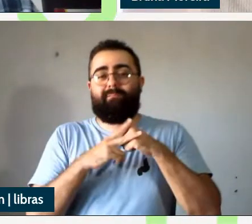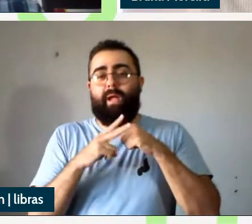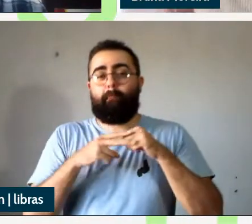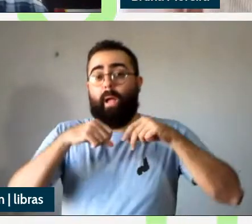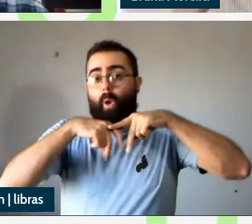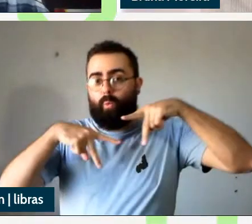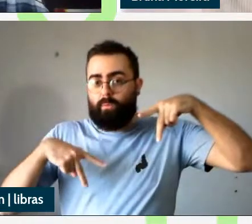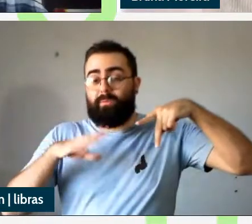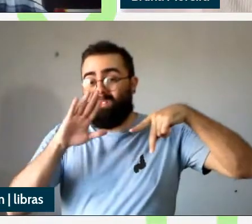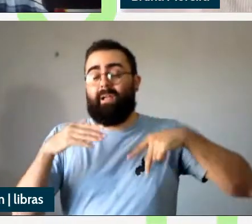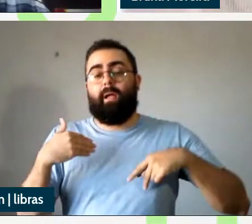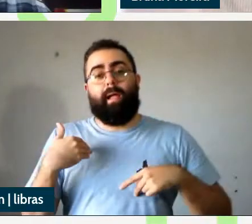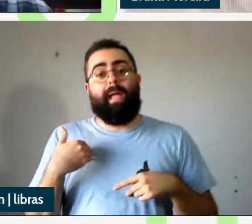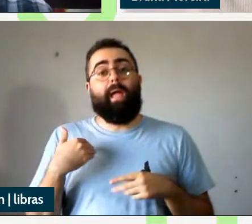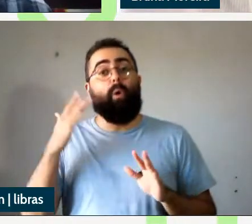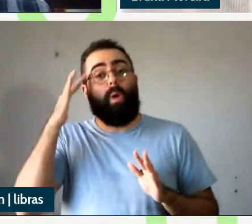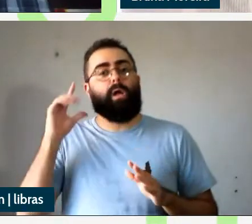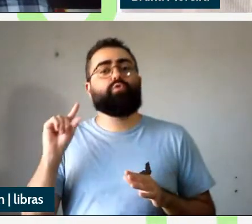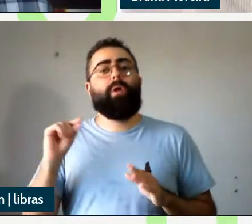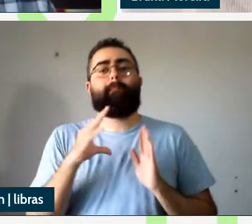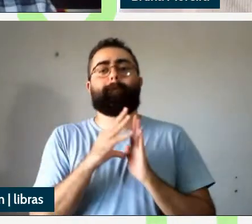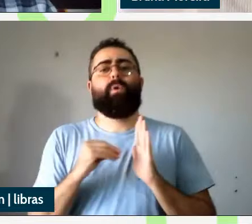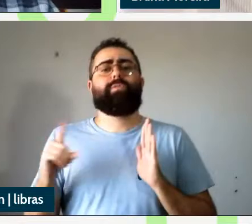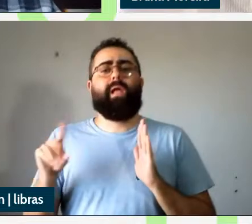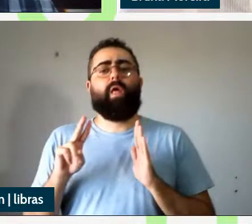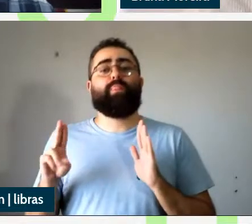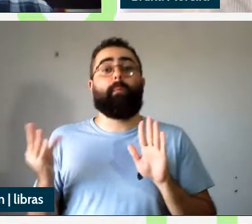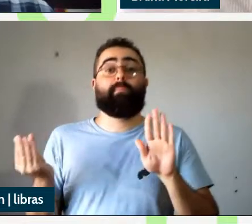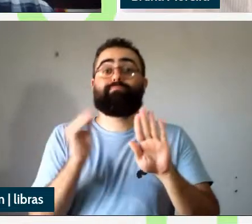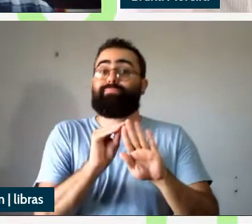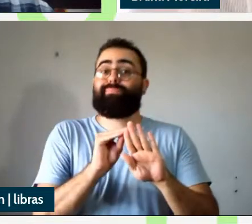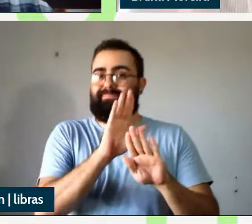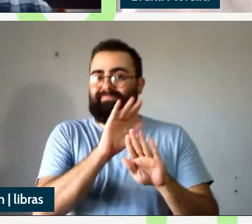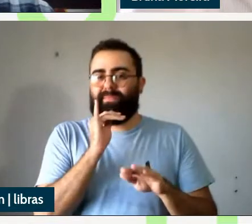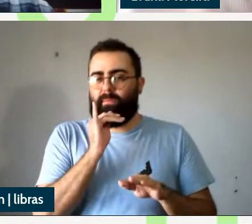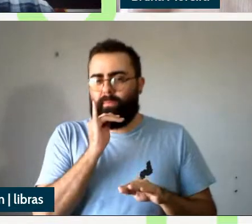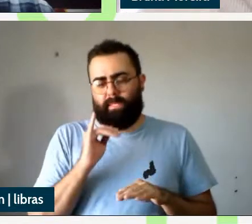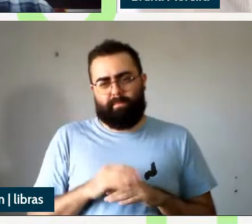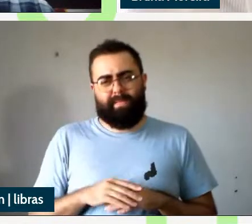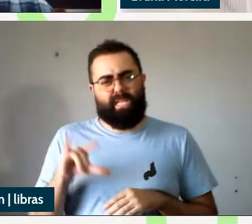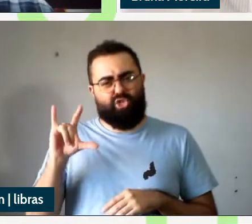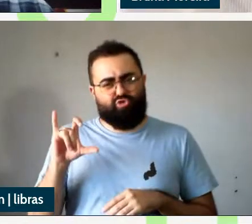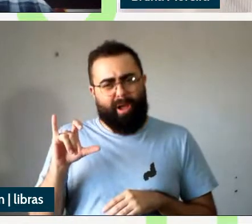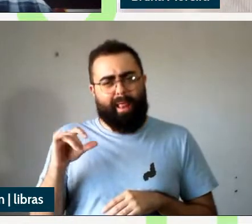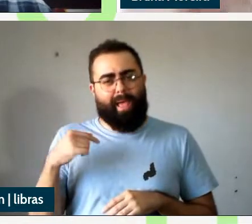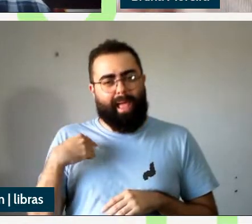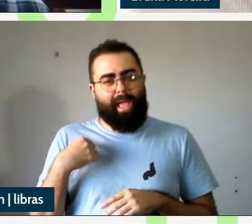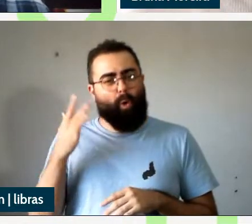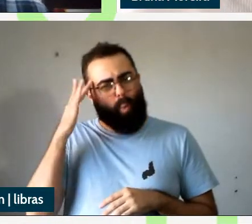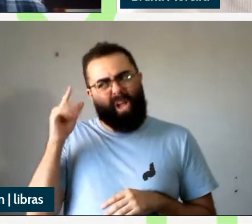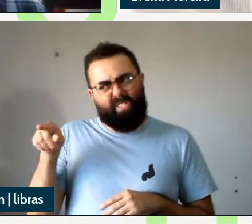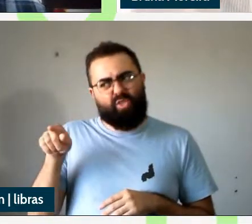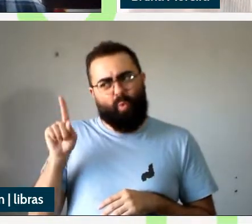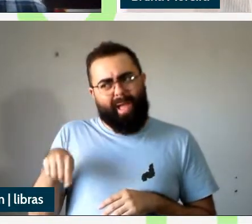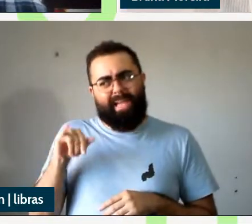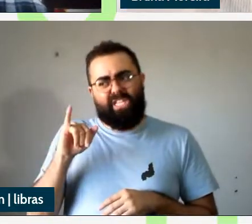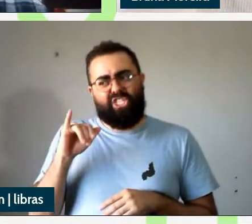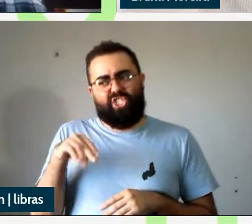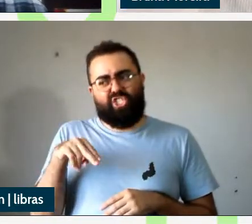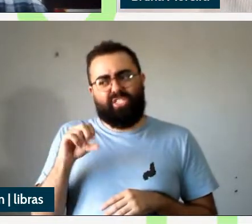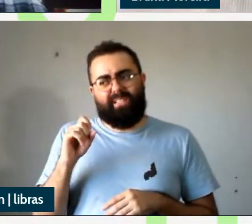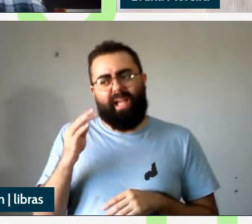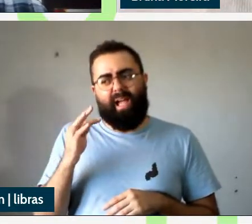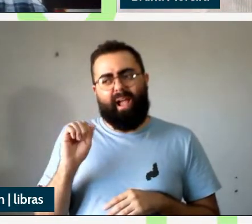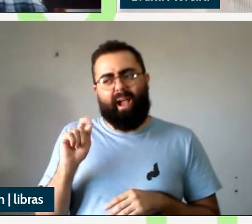nomes entram num template verbal algo do tipo que você poderia falar instagramar então você cria o verbo instagramar e a partir disso você consegue criar